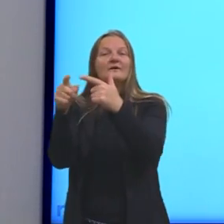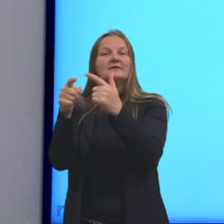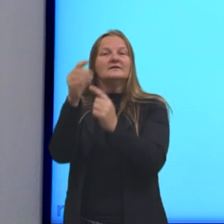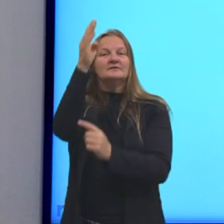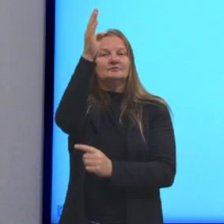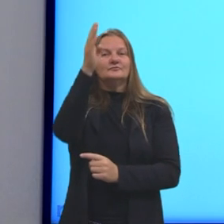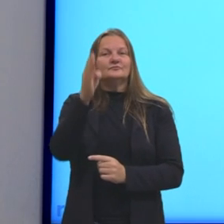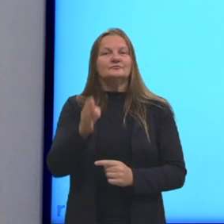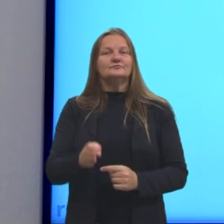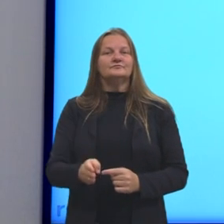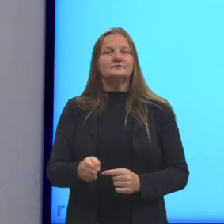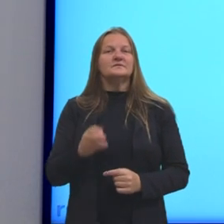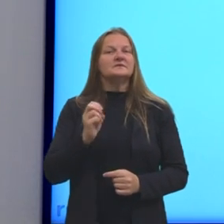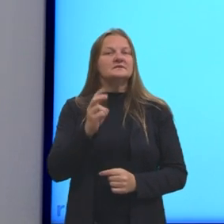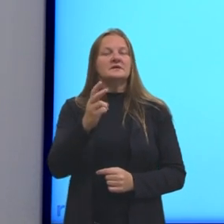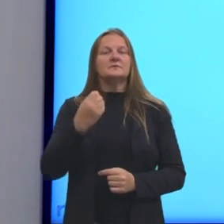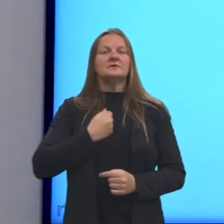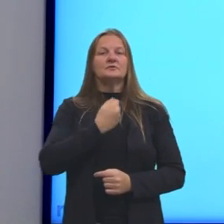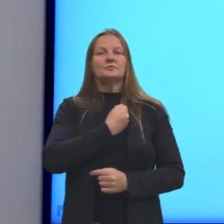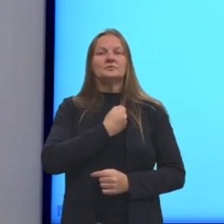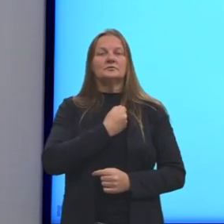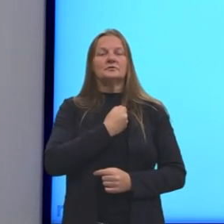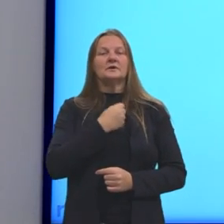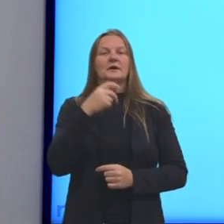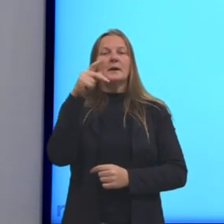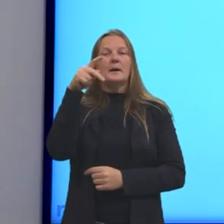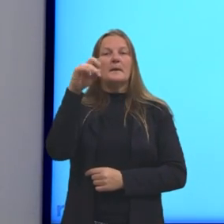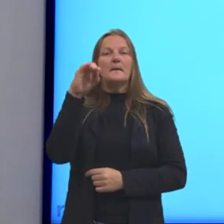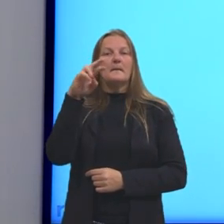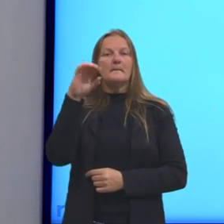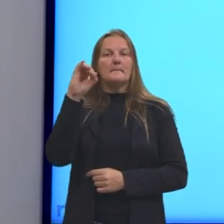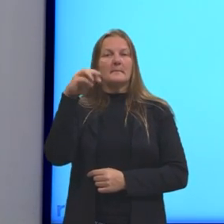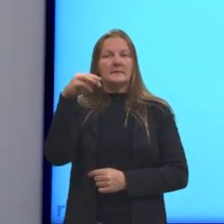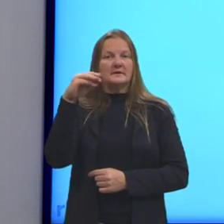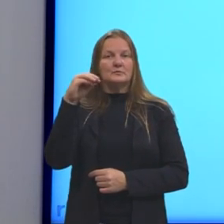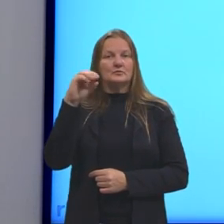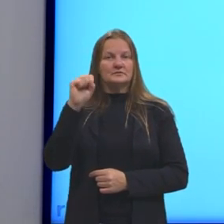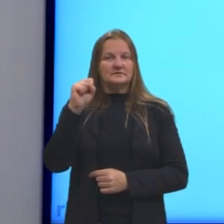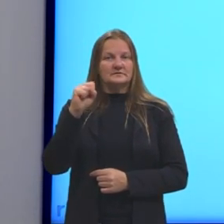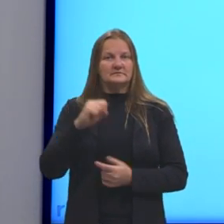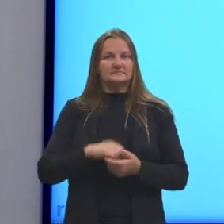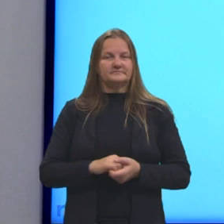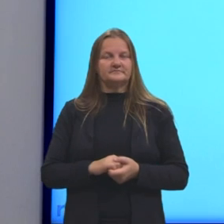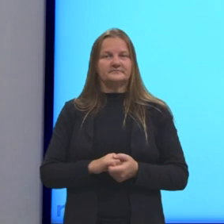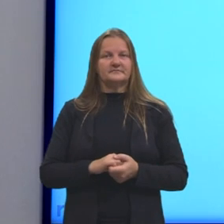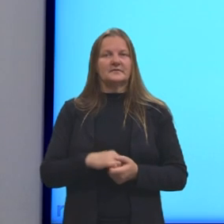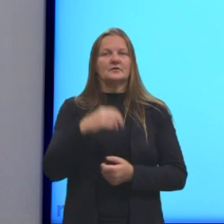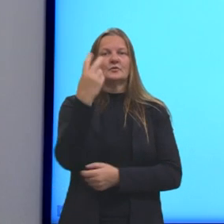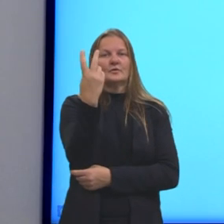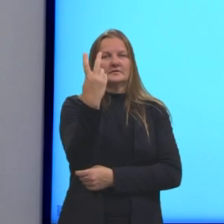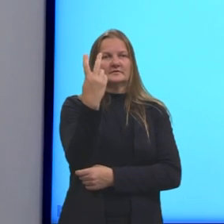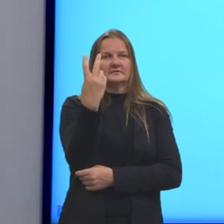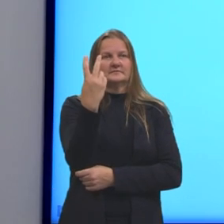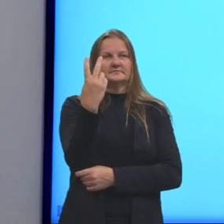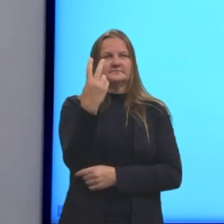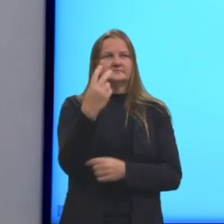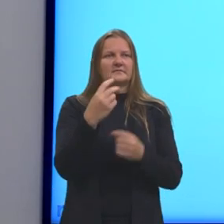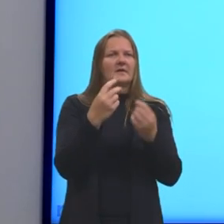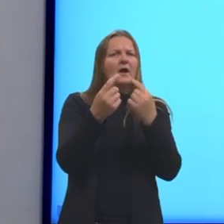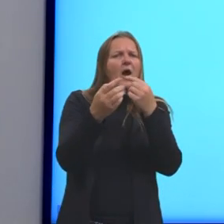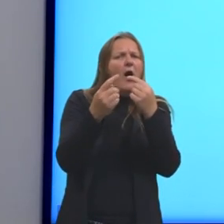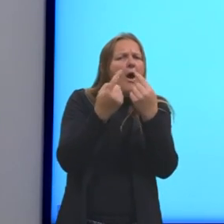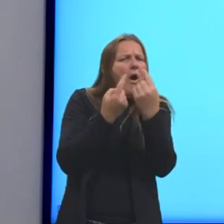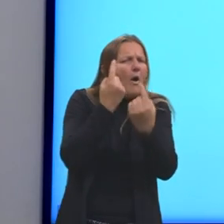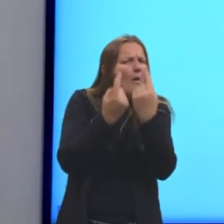agora nós vamos utilizar sempre os números primos. Por exemplo, o primeiro número primo é o 2. Eu vou ver se algum